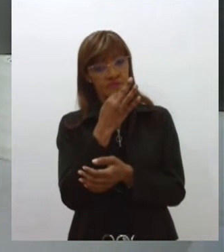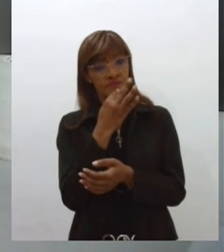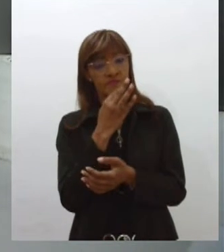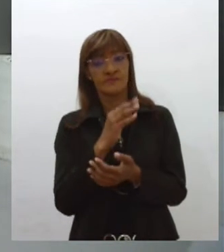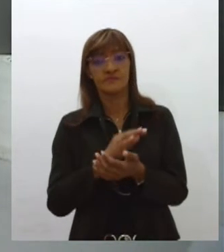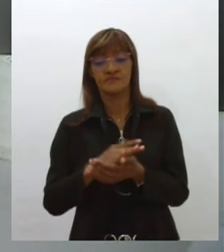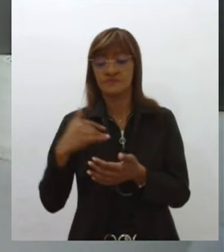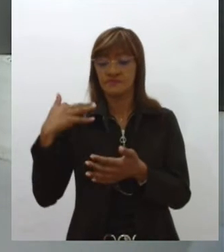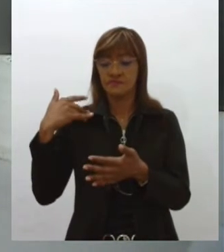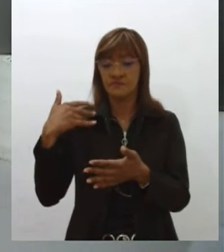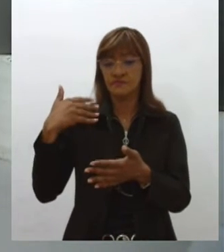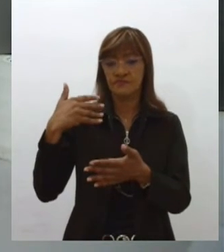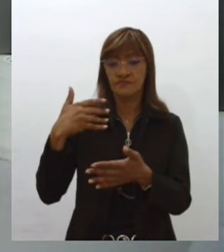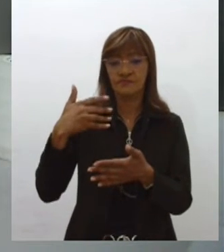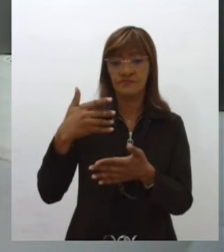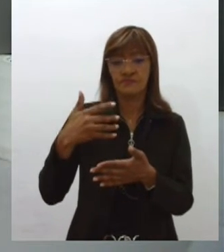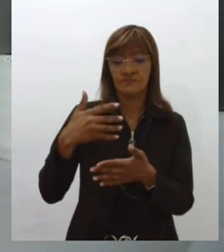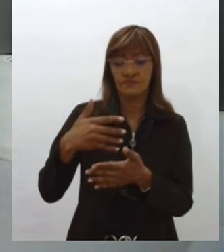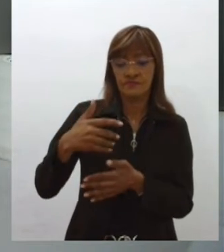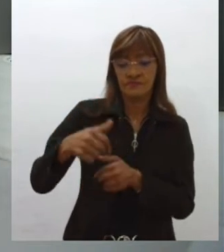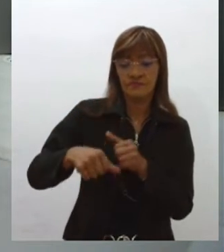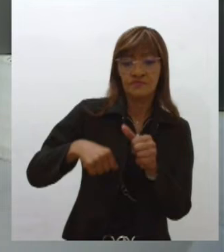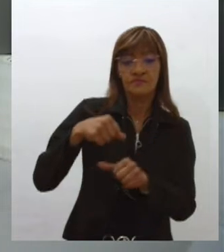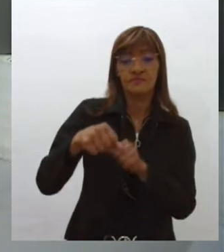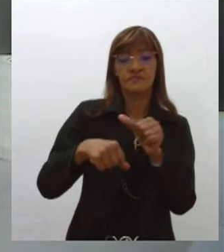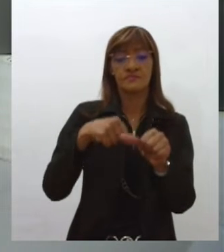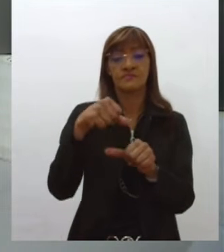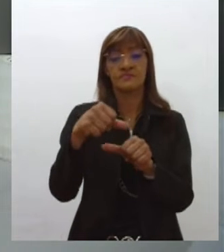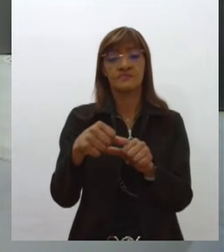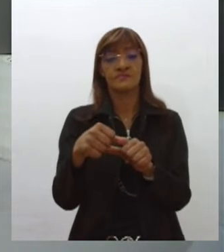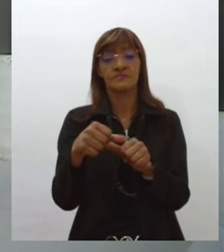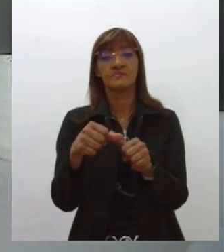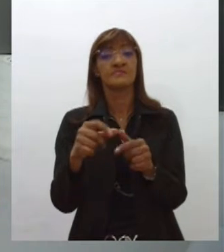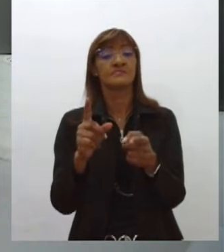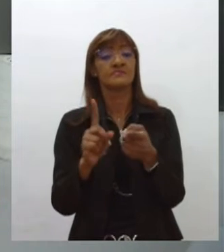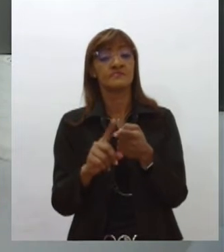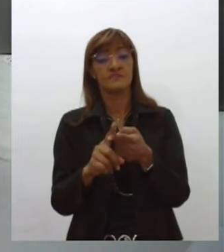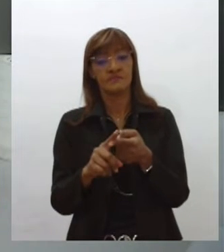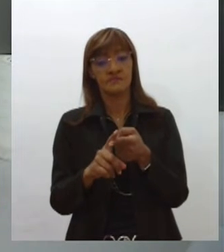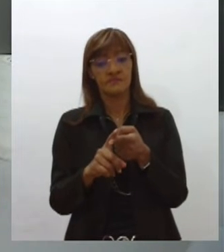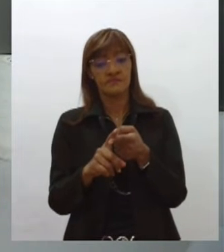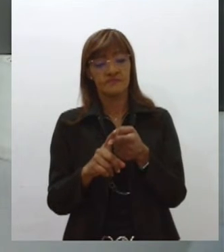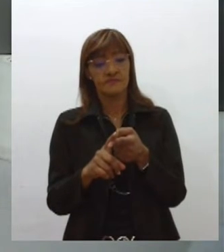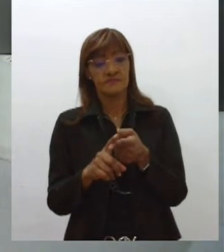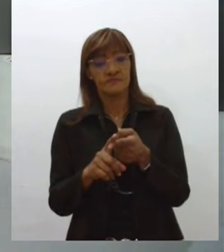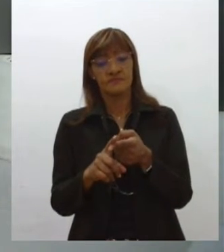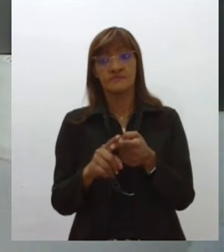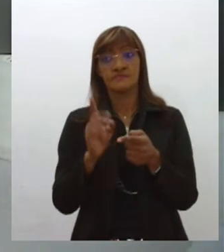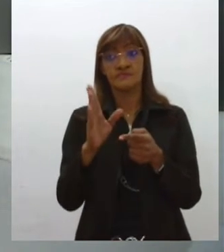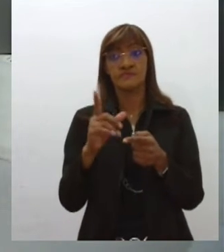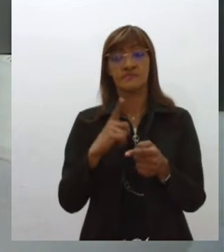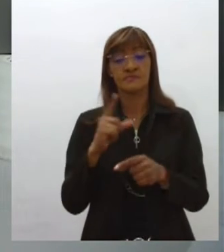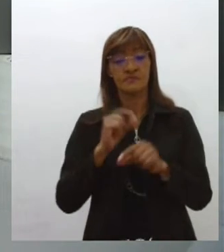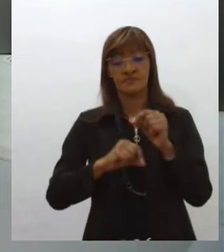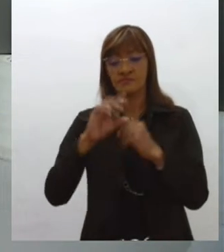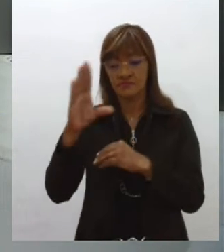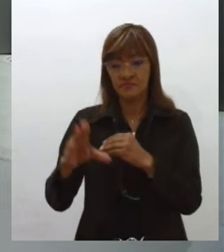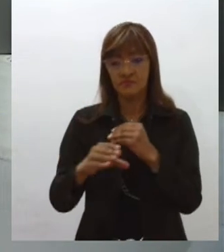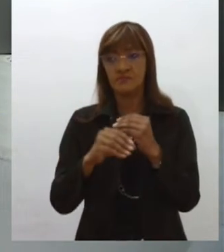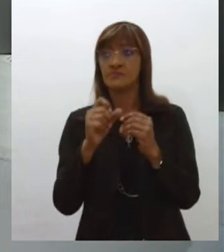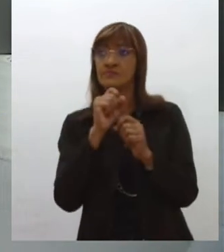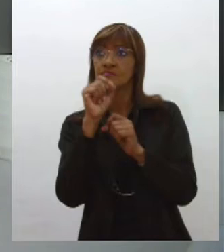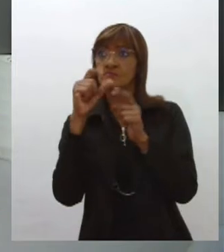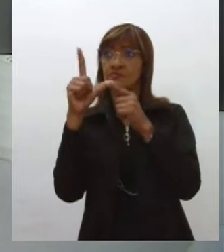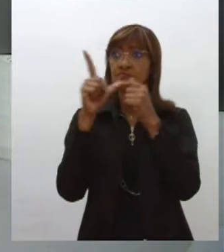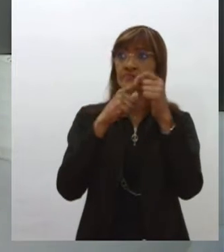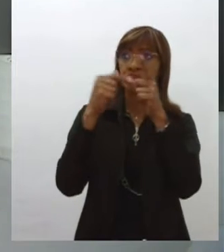tempo, ela sofreu ainda modificações, inclusive com o adicionamento de mais estrelas, inclusive,